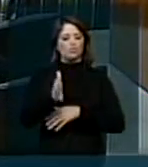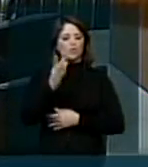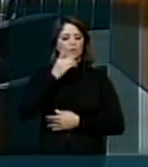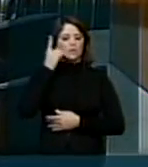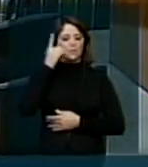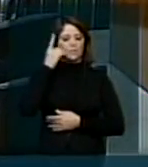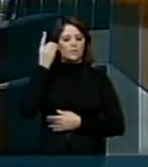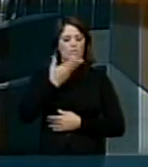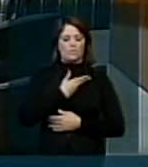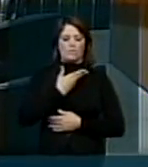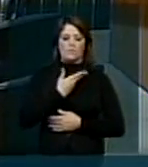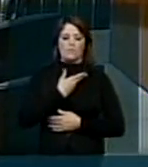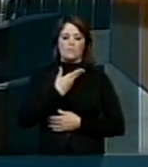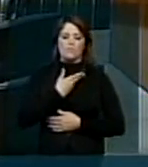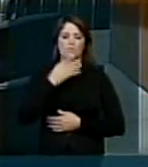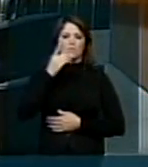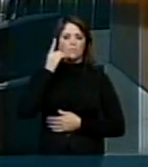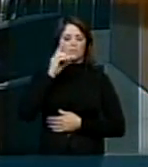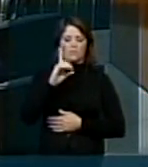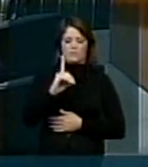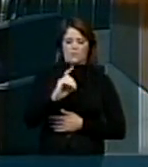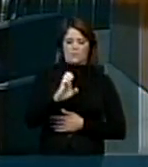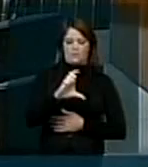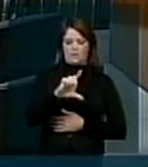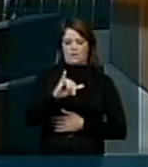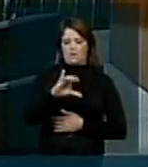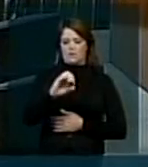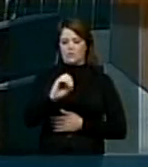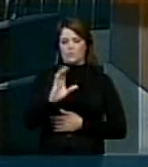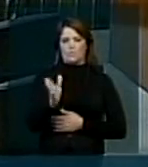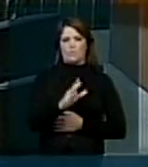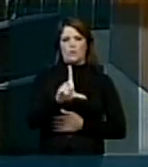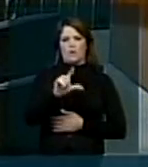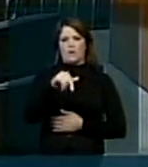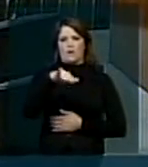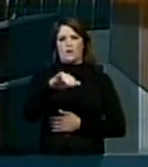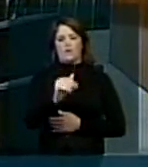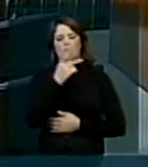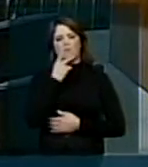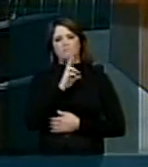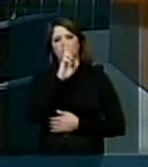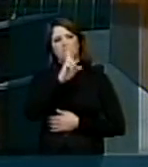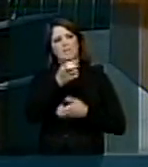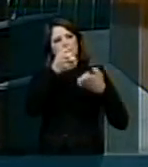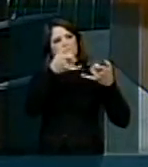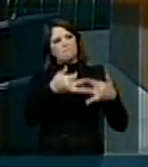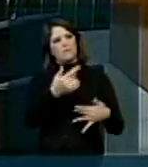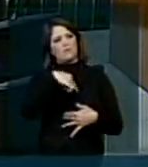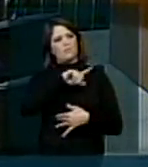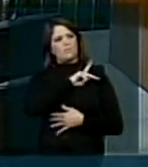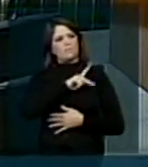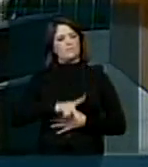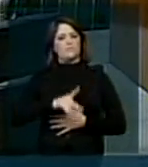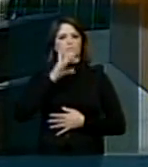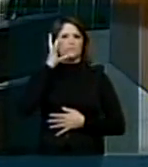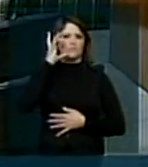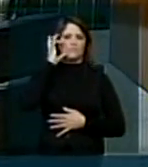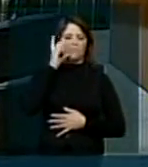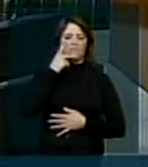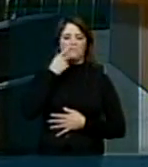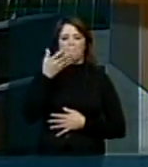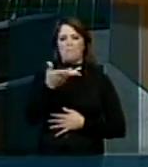deputado amigo, deputado Décio Lima, que faz uma referência à nossa presidenta da República,